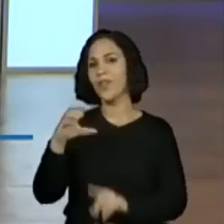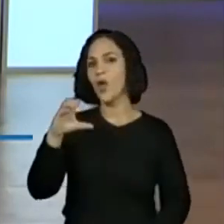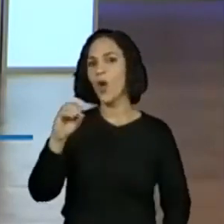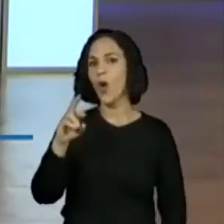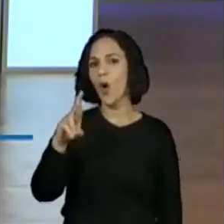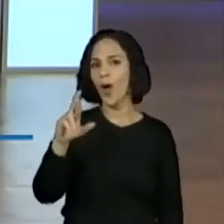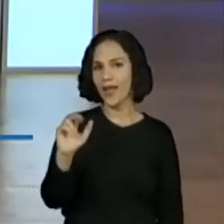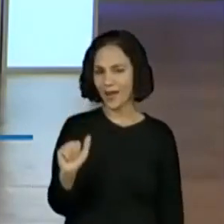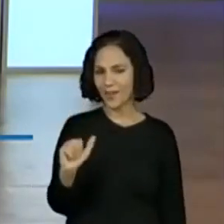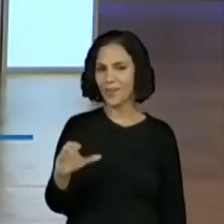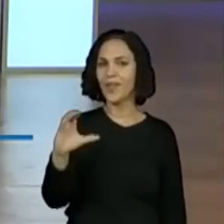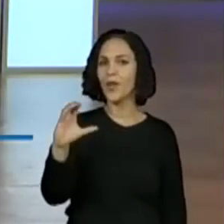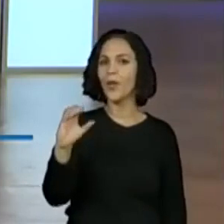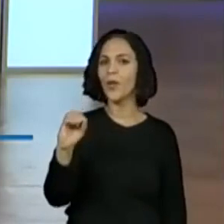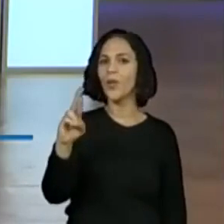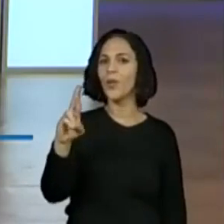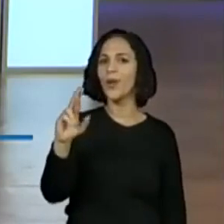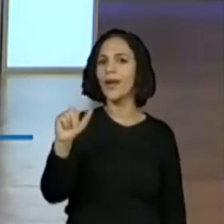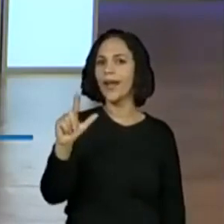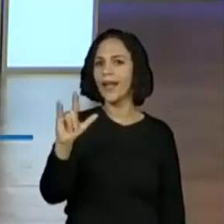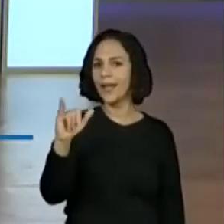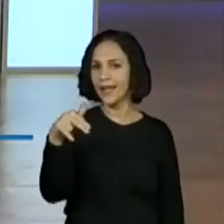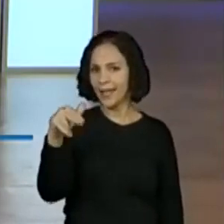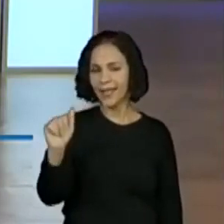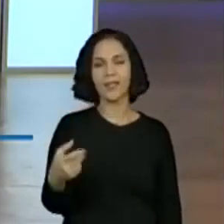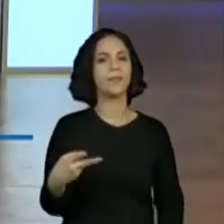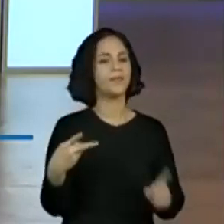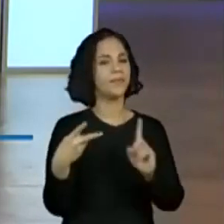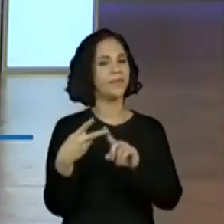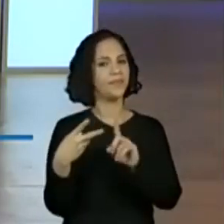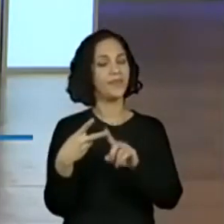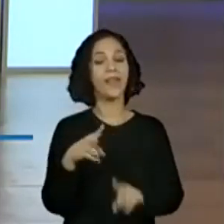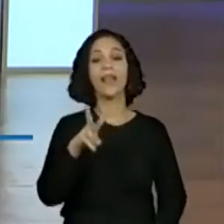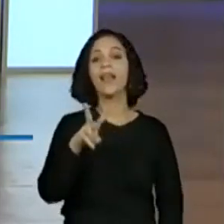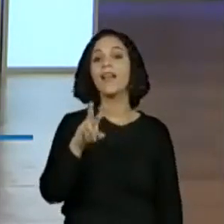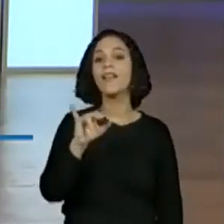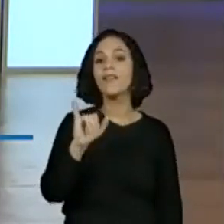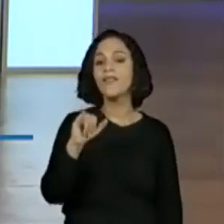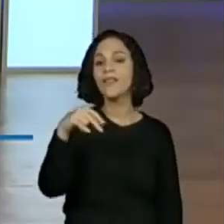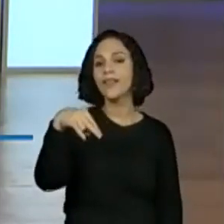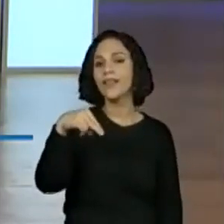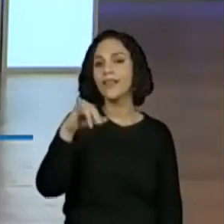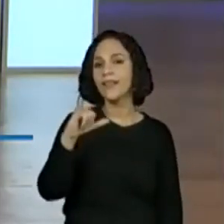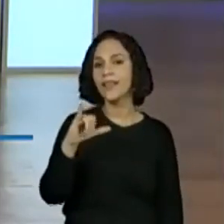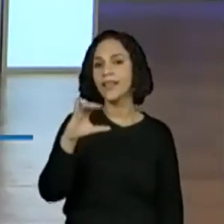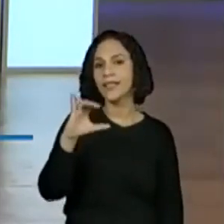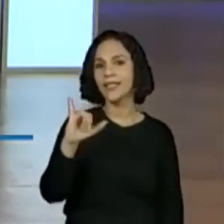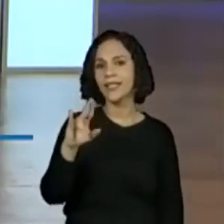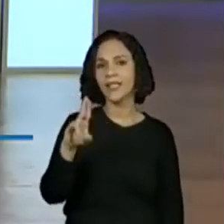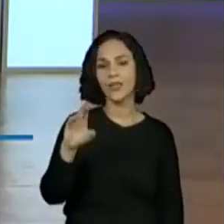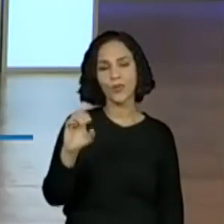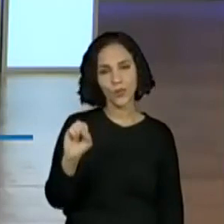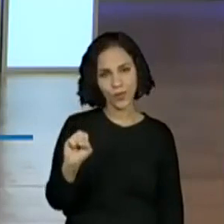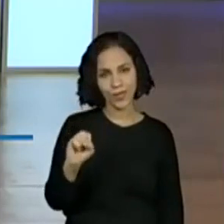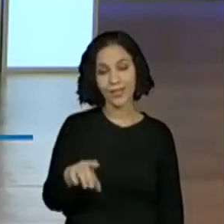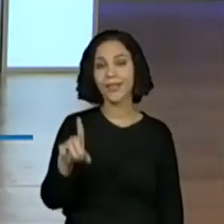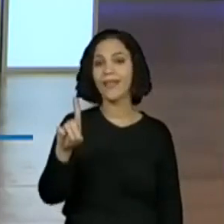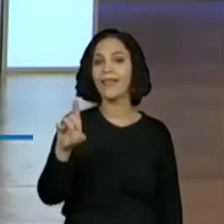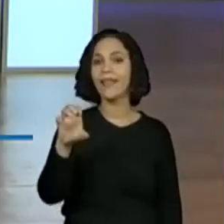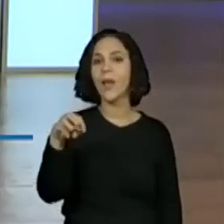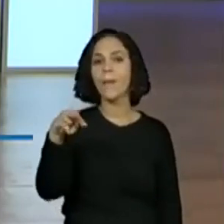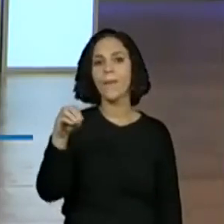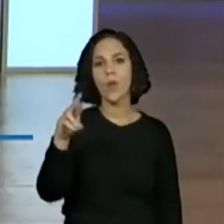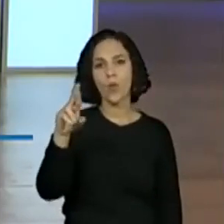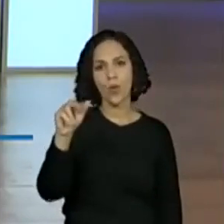Vinícius de Moraes. Nossa, pessoal, Vinícius de Moraes ganhou. Cecília Meireles, Elias José. Olha, gente, José Paulo Paz.